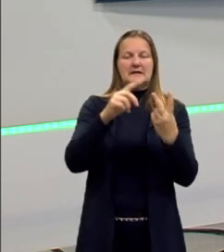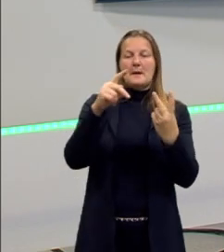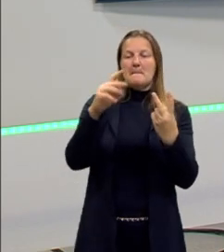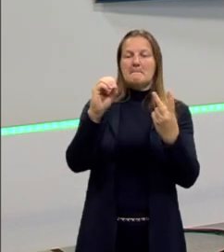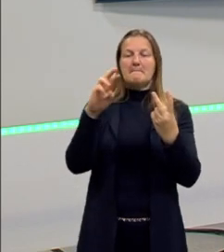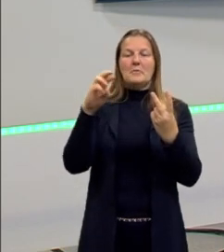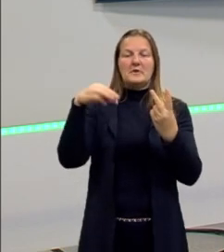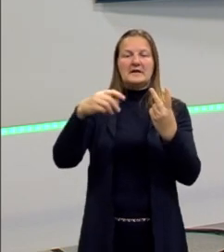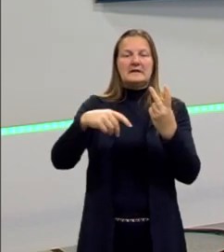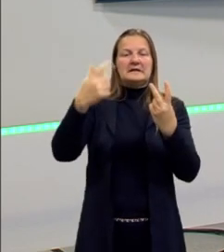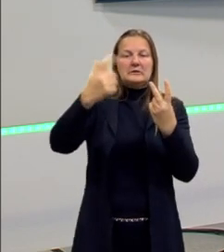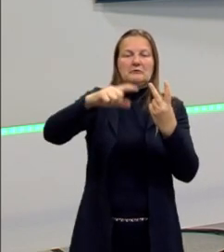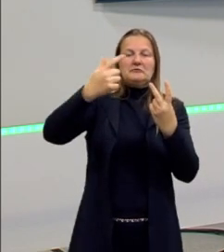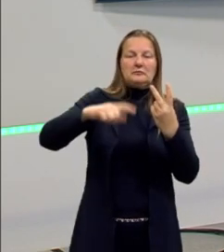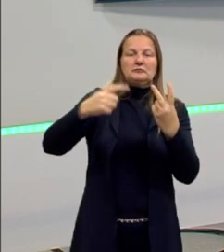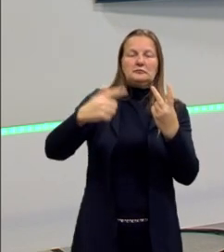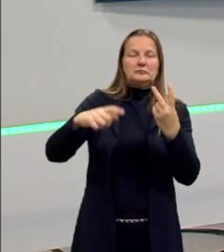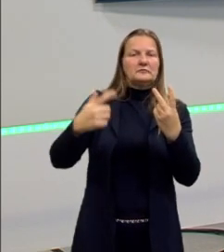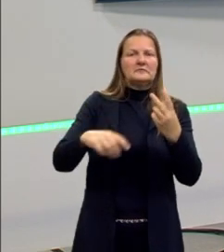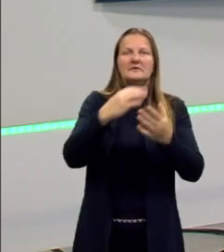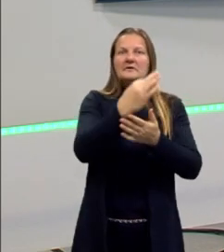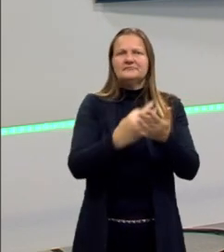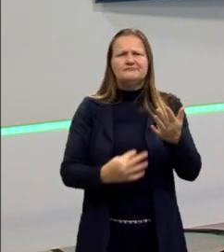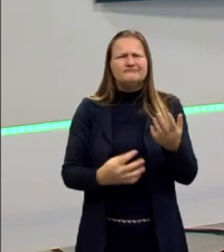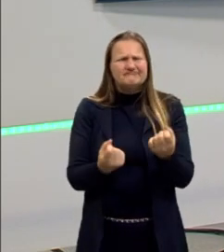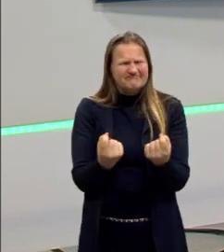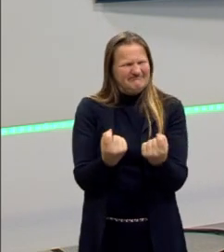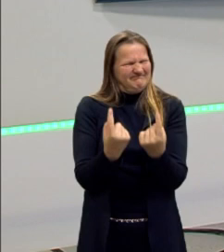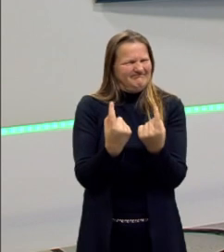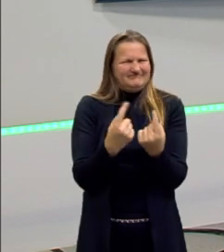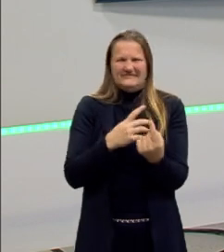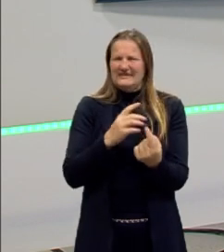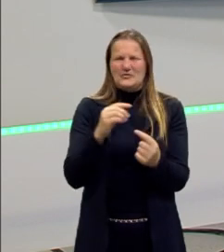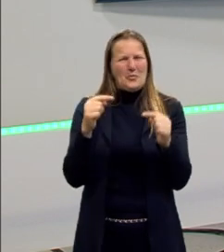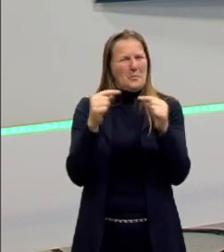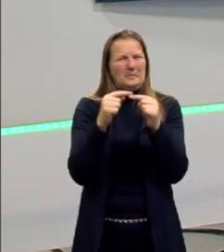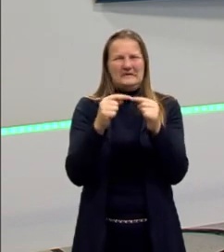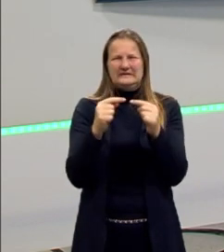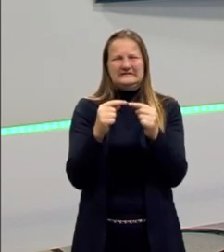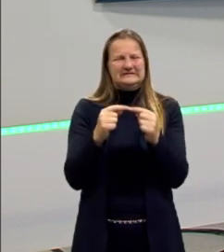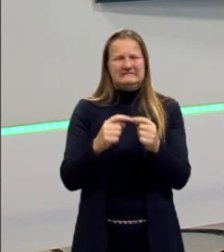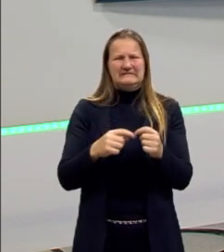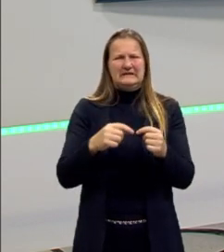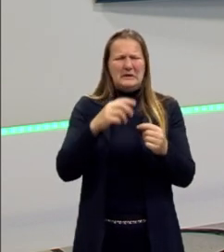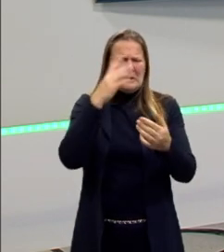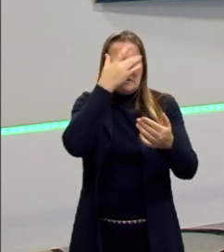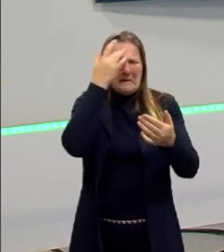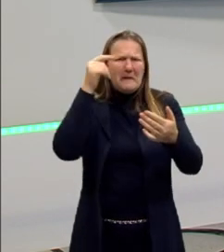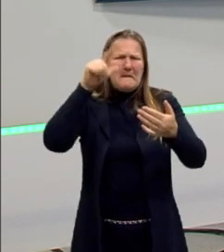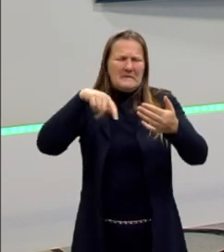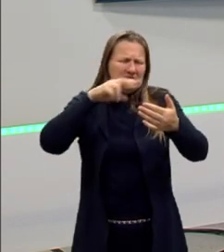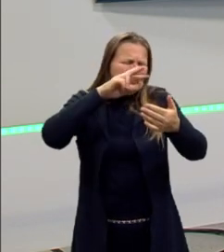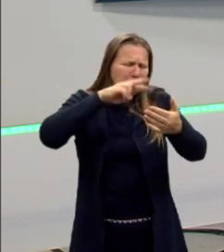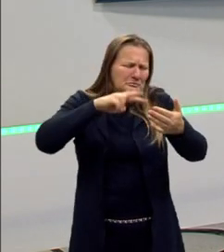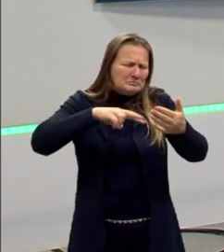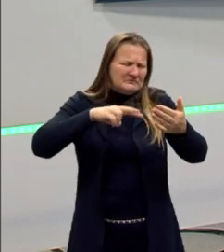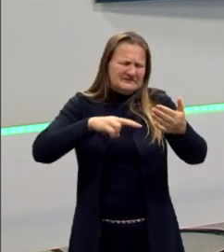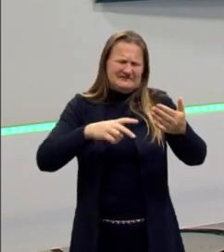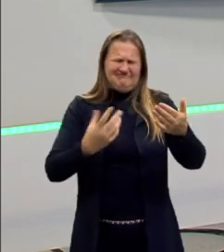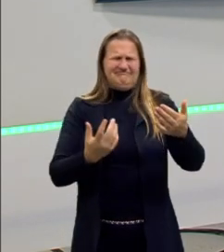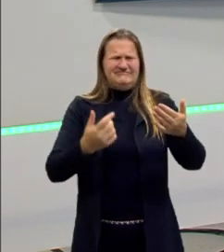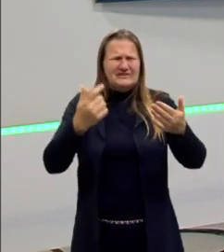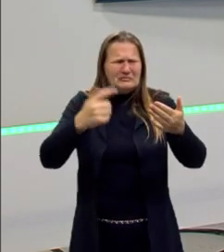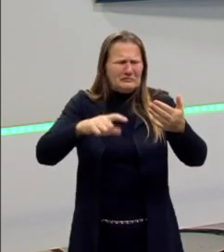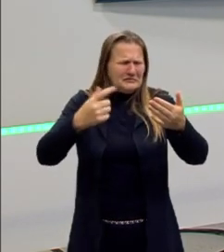então eu vou usar esses aqui. Eu uso os mesmos. Fica repetitivo. É um repertório pobre.